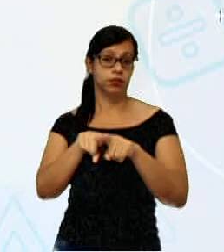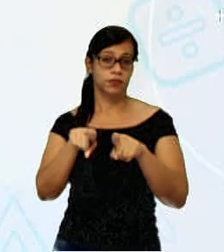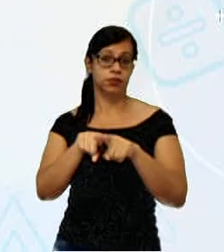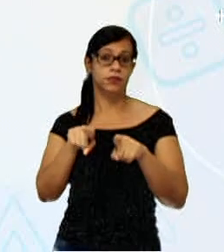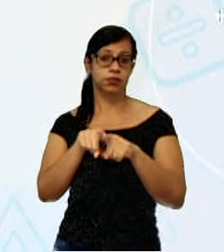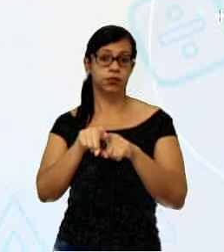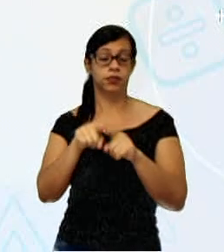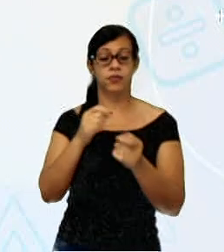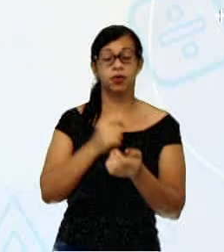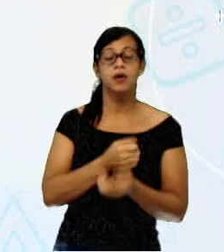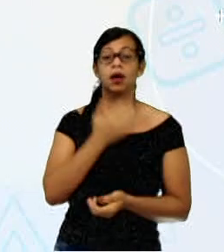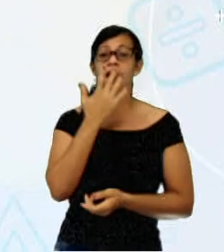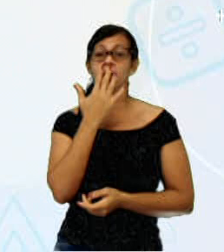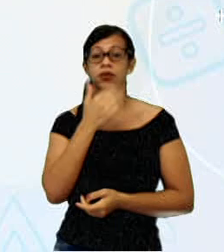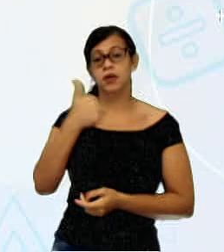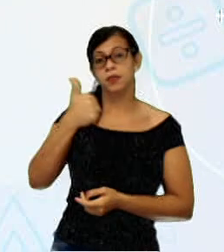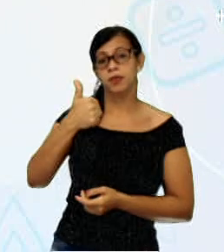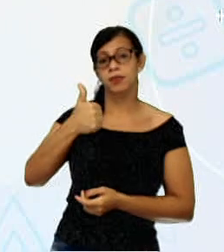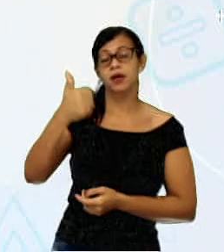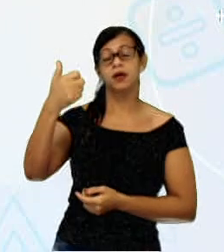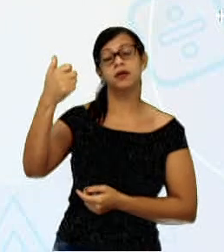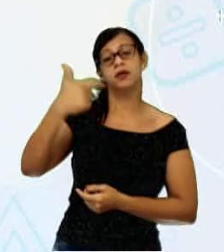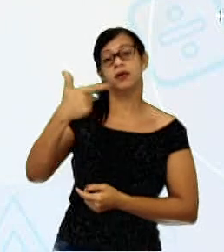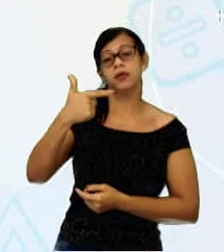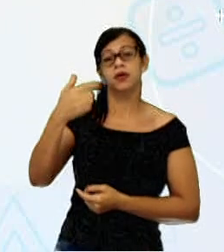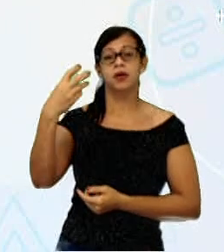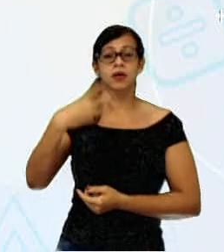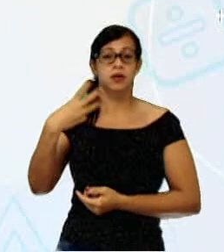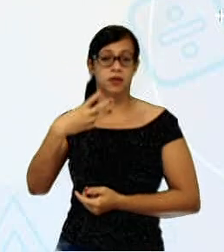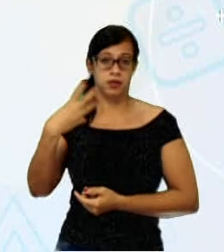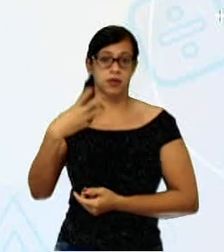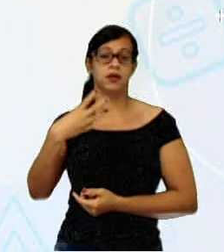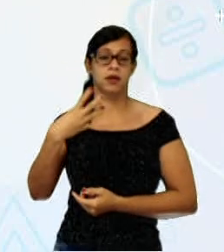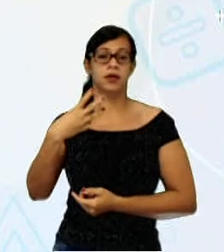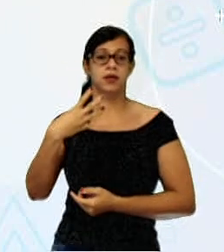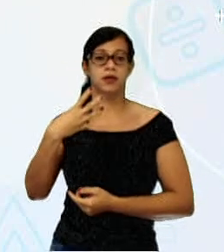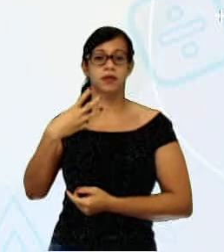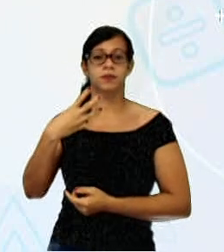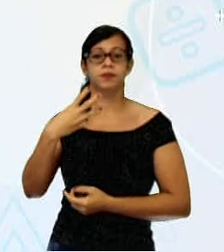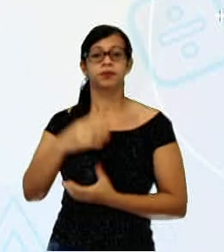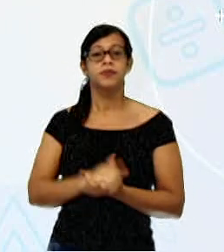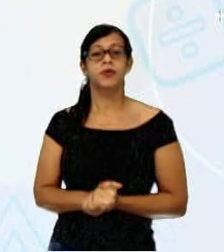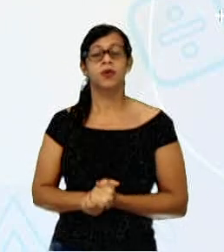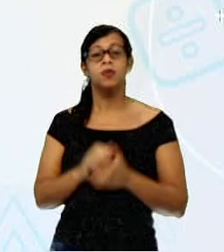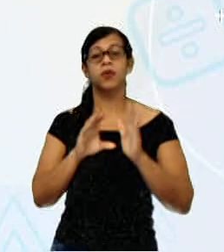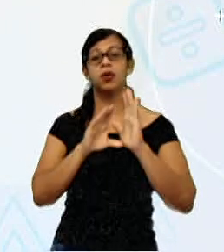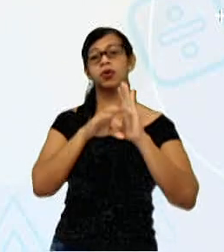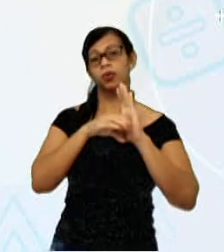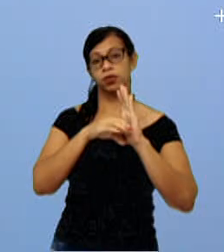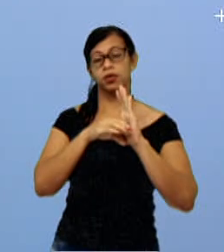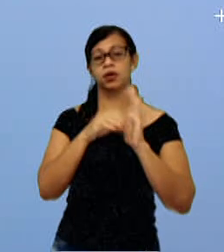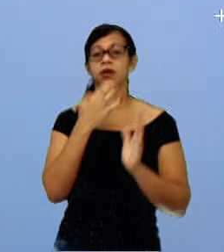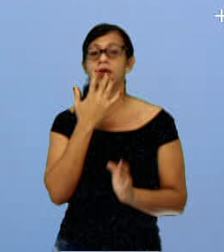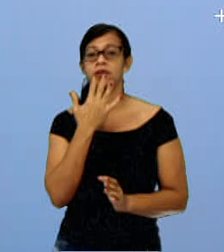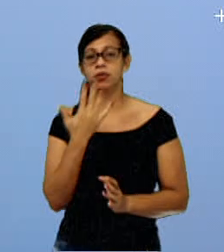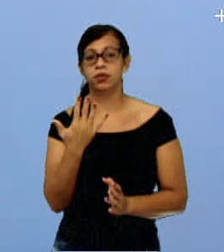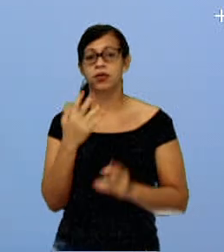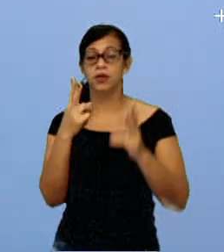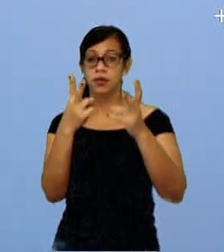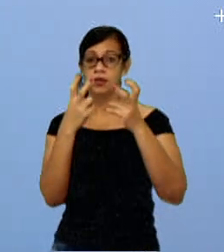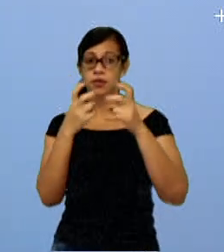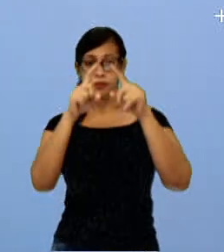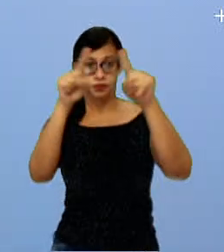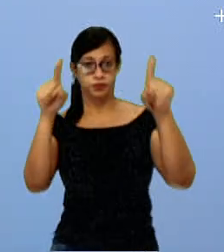primárias, secundárias e terciárias, de acordo com as teorias da cor. Como a gente pode observar aqui no círculo